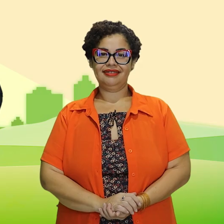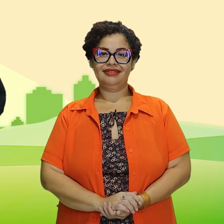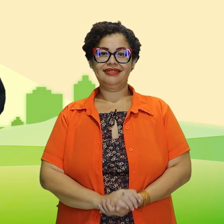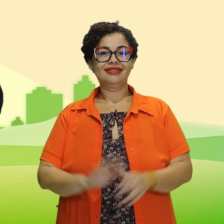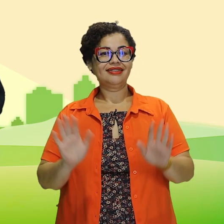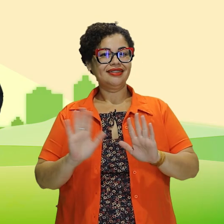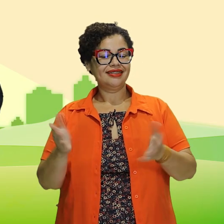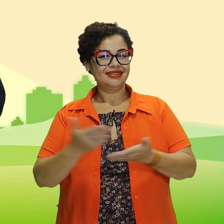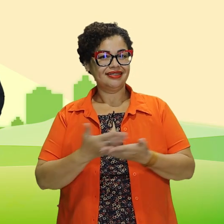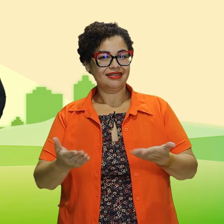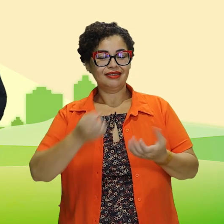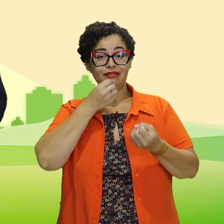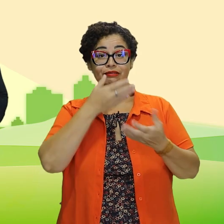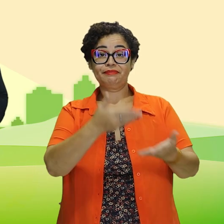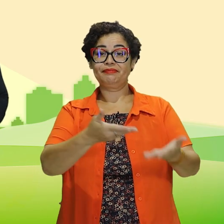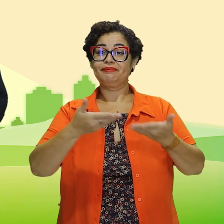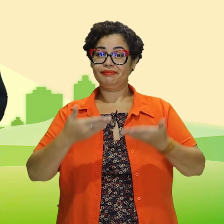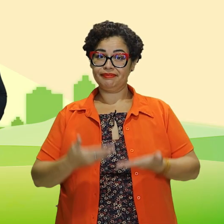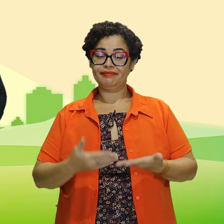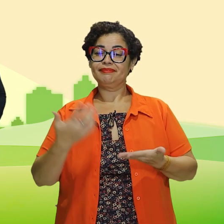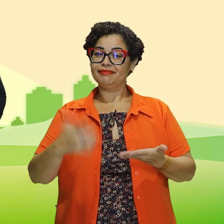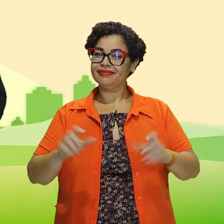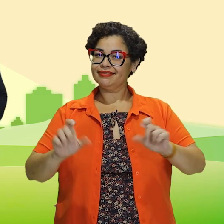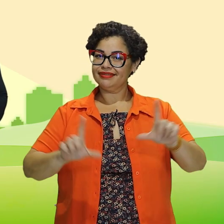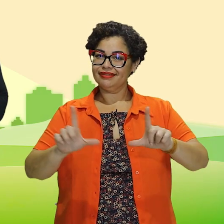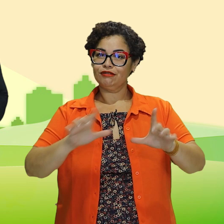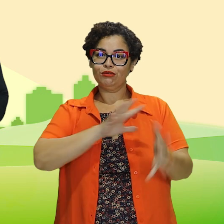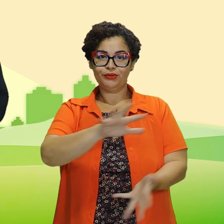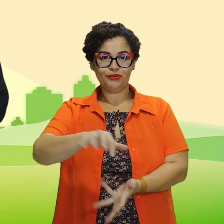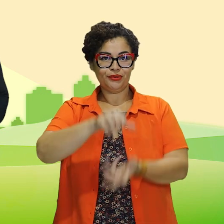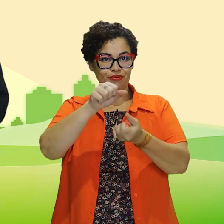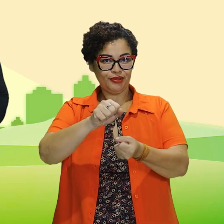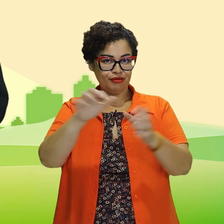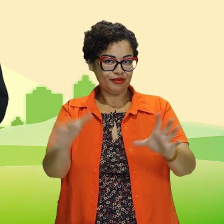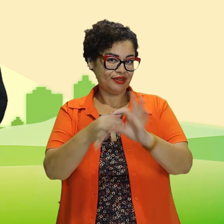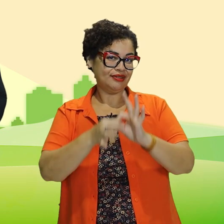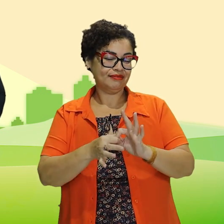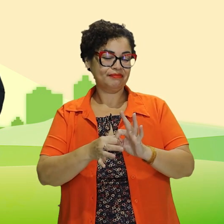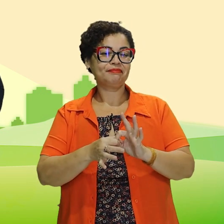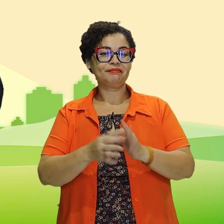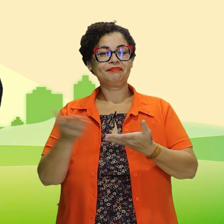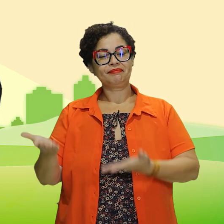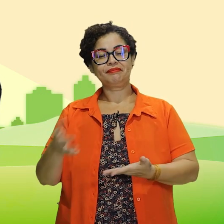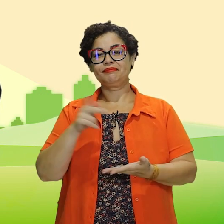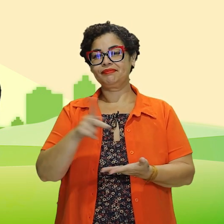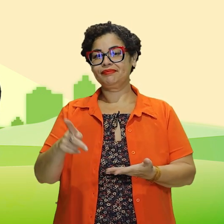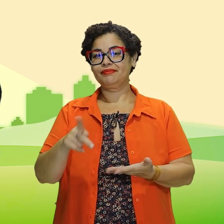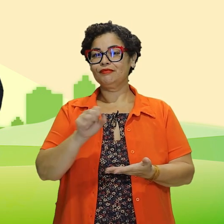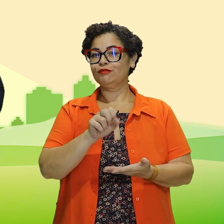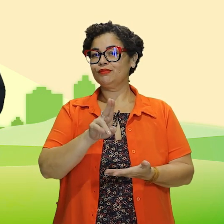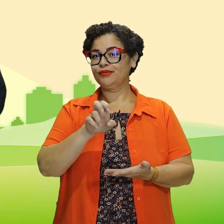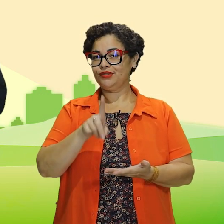Olá pessoal, bem-vindos a mais um episódio do Sustentabilidade em Conexão. Eu sou a professora